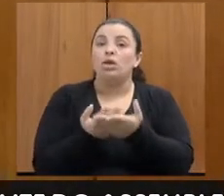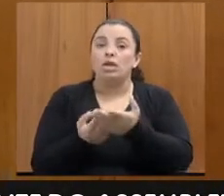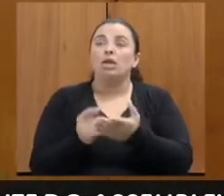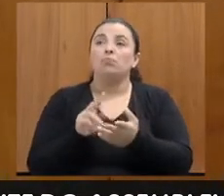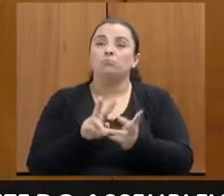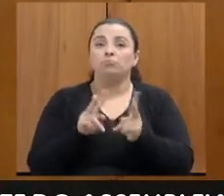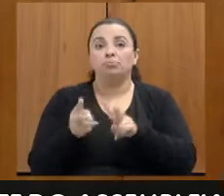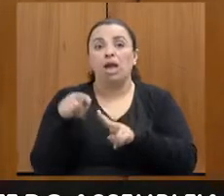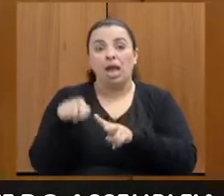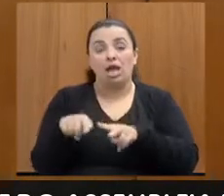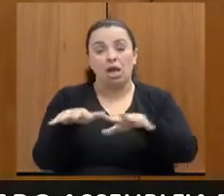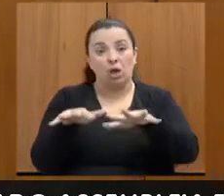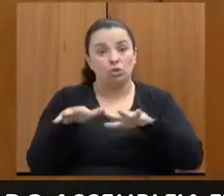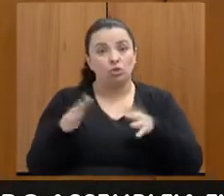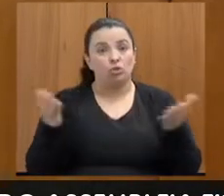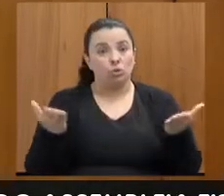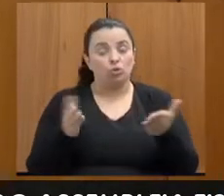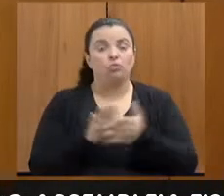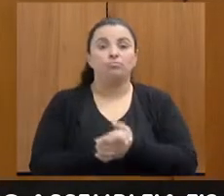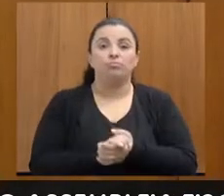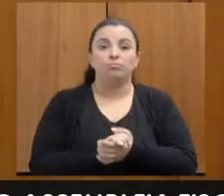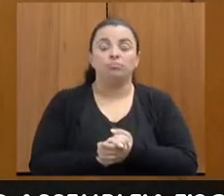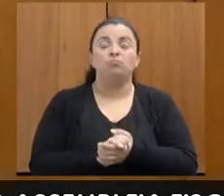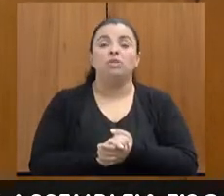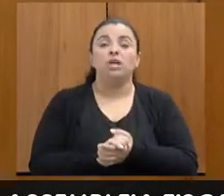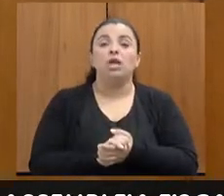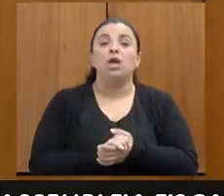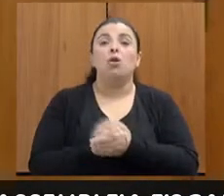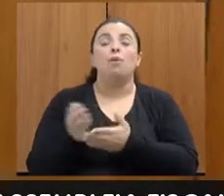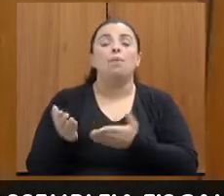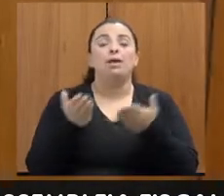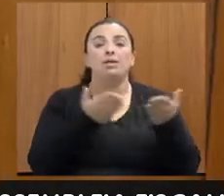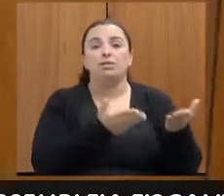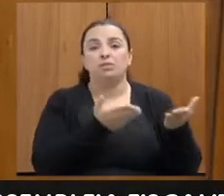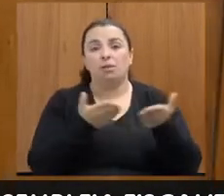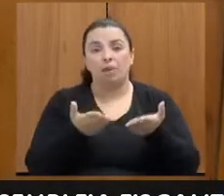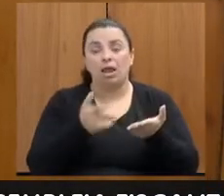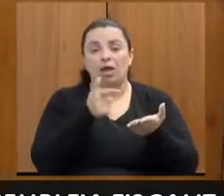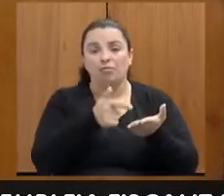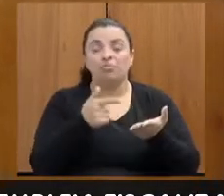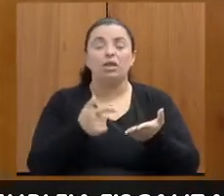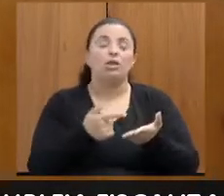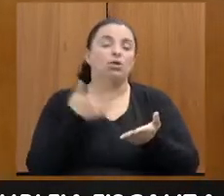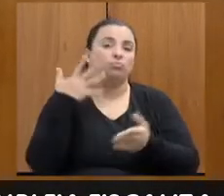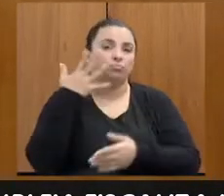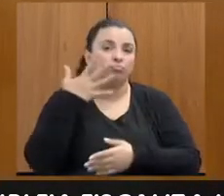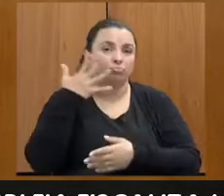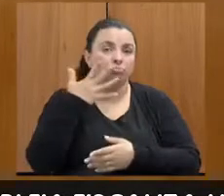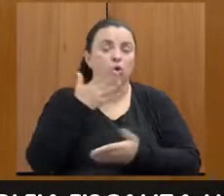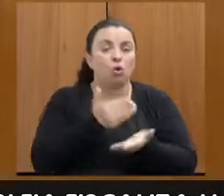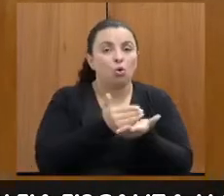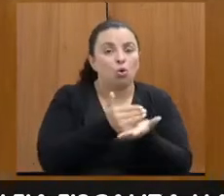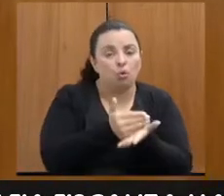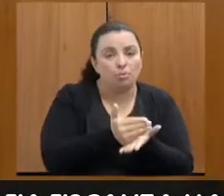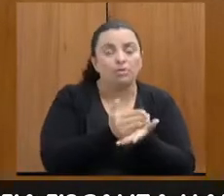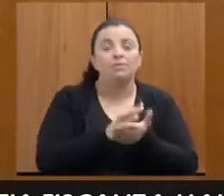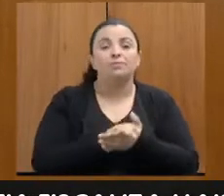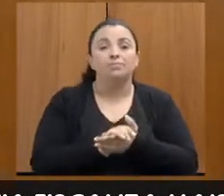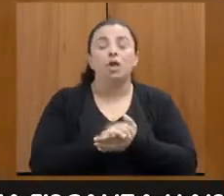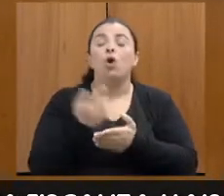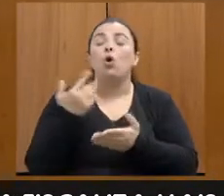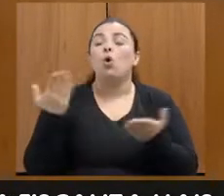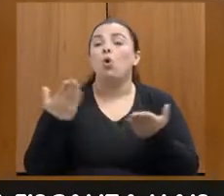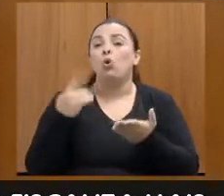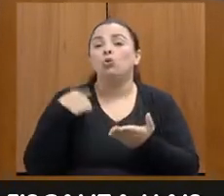brevíssimas considerações iniciais. Hoje o nosso principal propósito aqui é ouvir